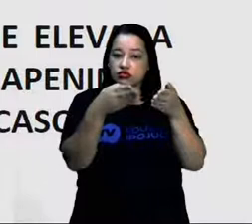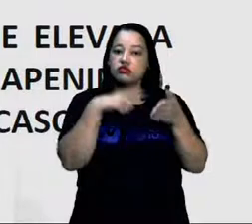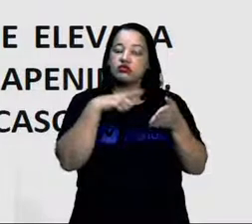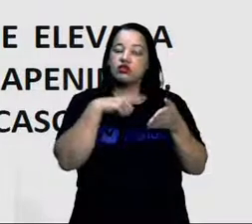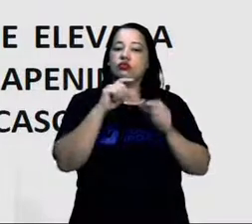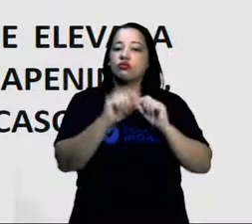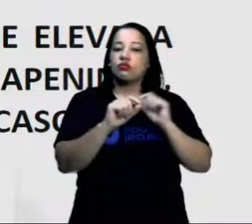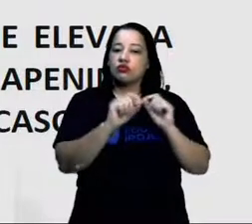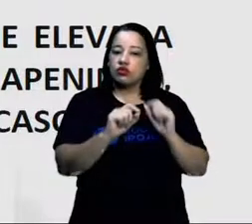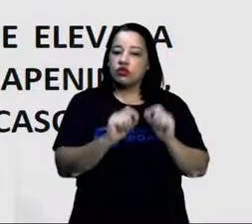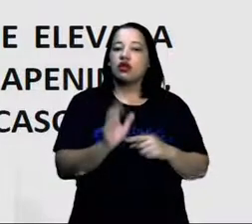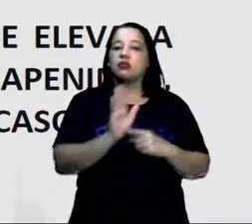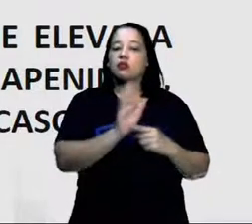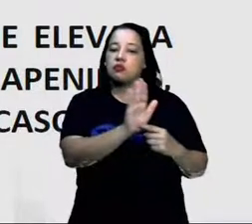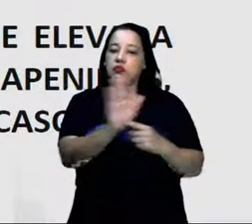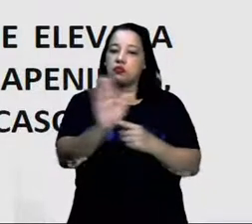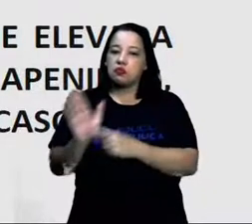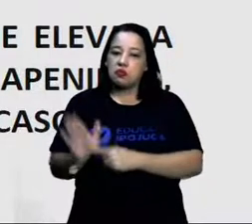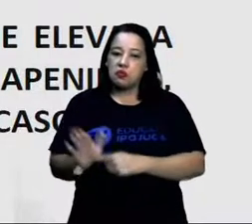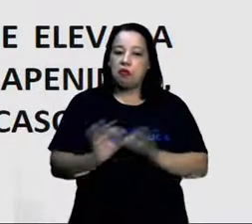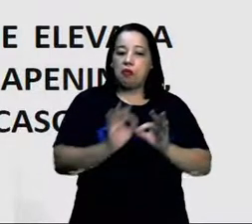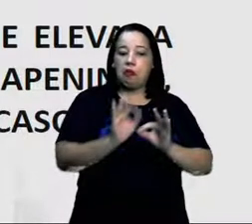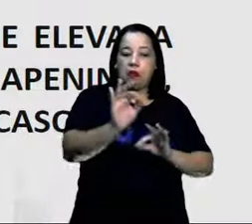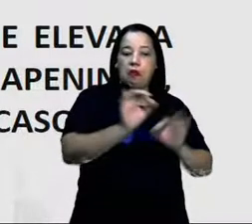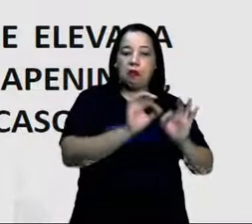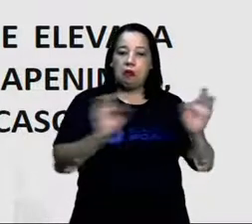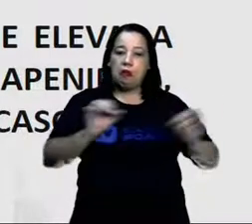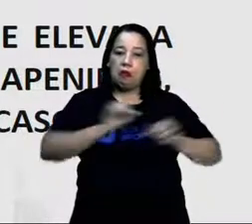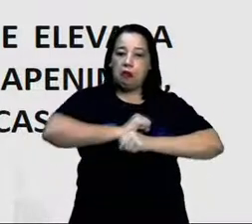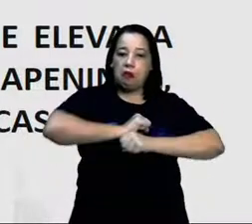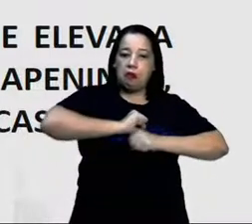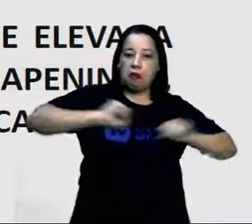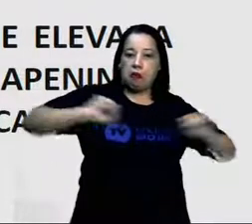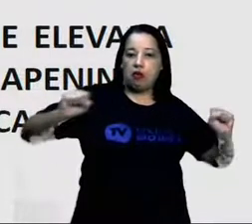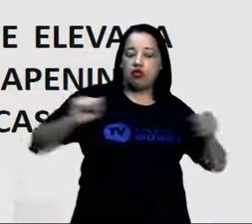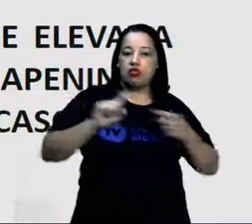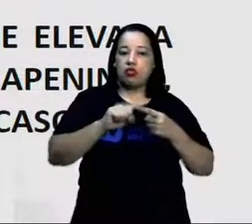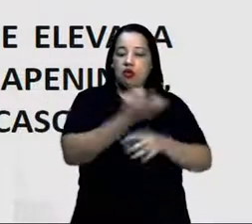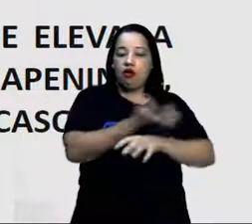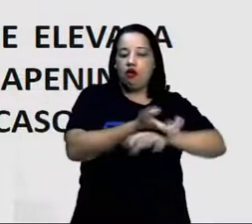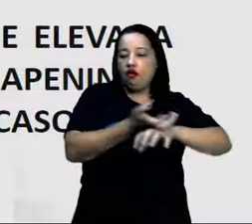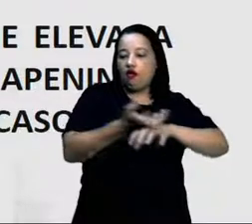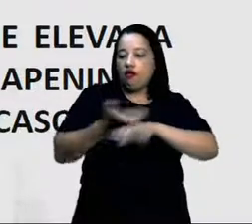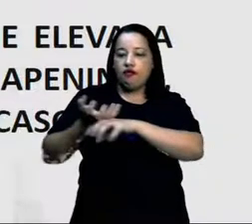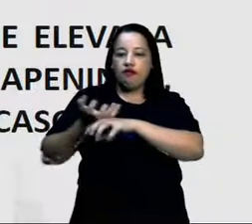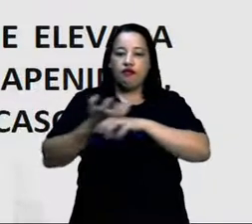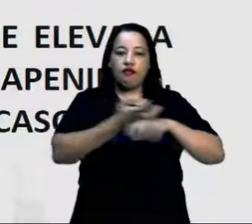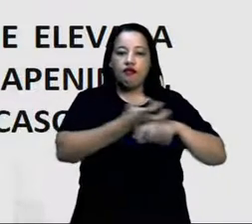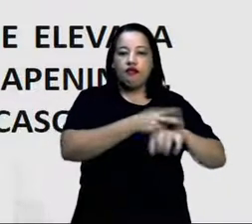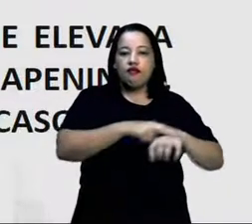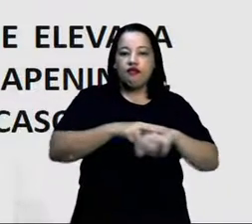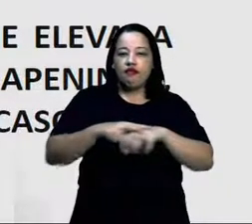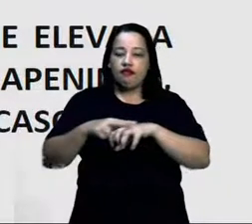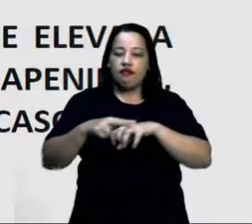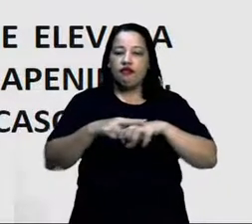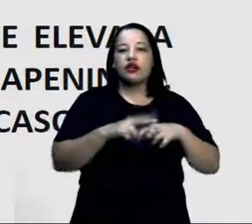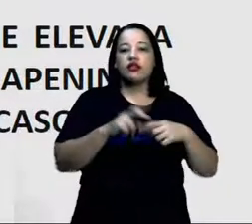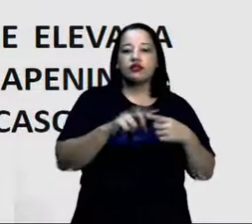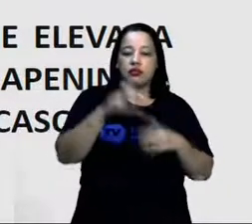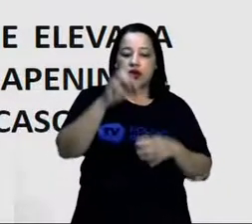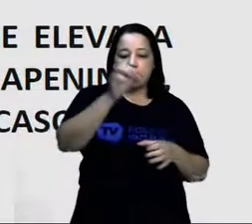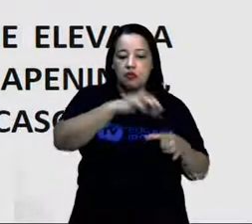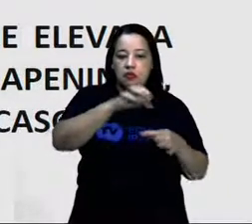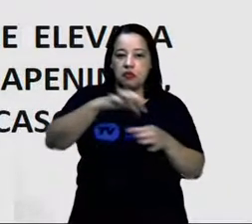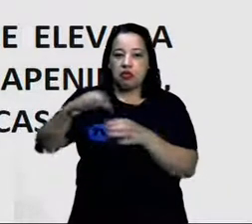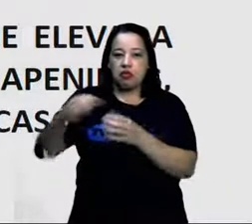apresentam grande extensão e solos muito férteis, onde predominam o cultivo de cereais